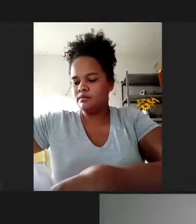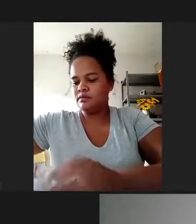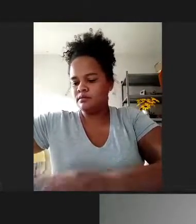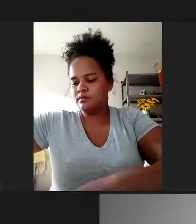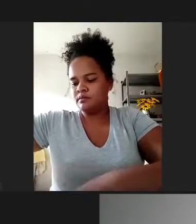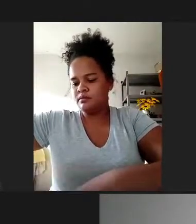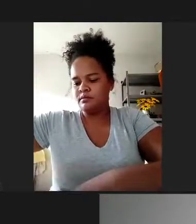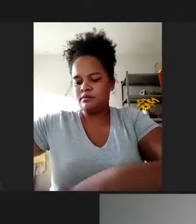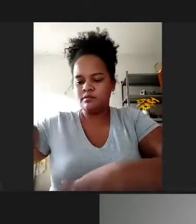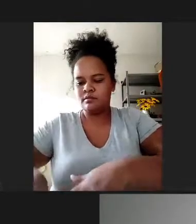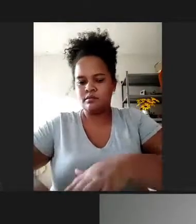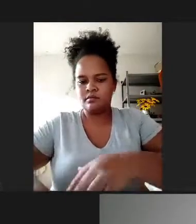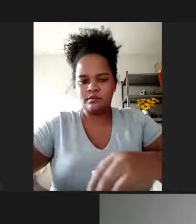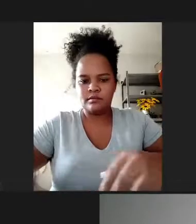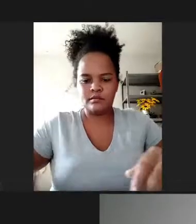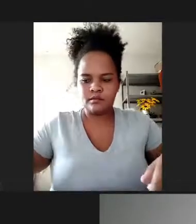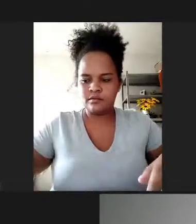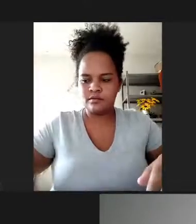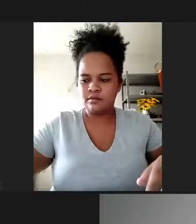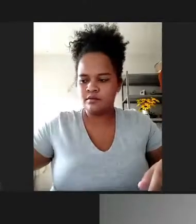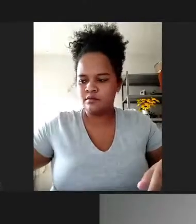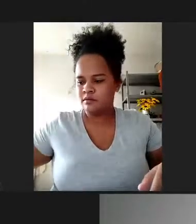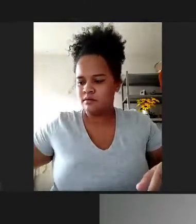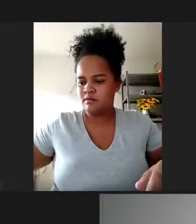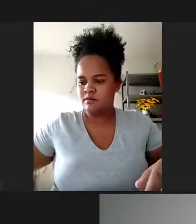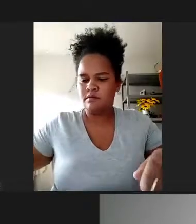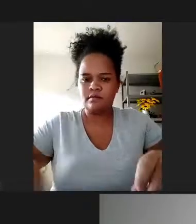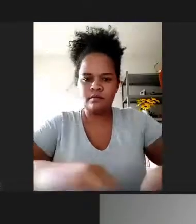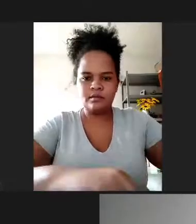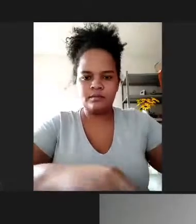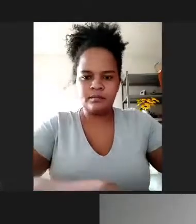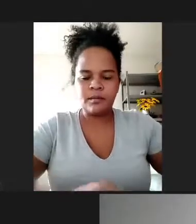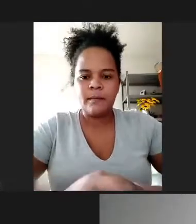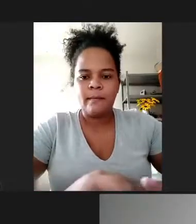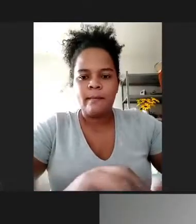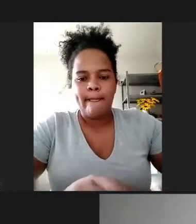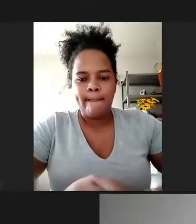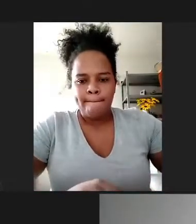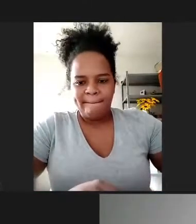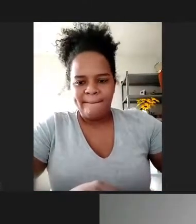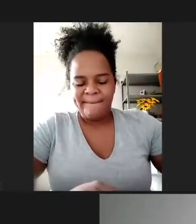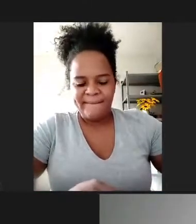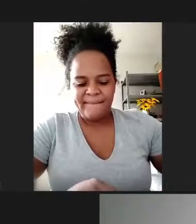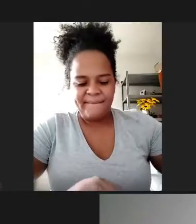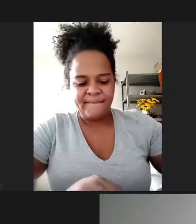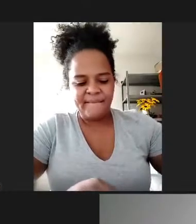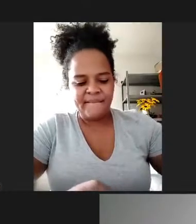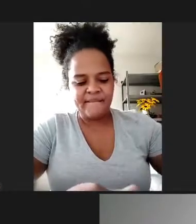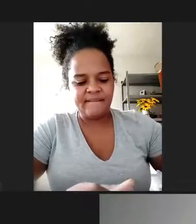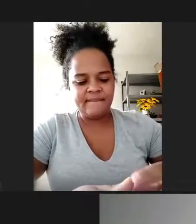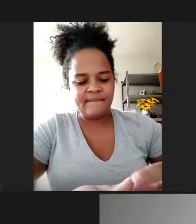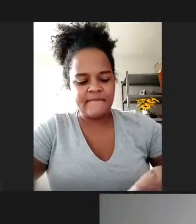26 de março de 2021 do Poder Executivo Municipal que dispõe sobre abertura de crédito adicional especial no